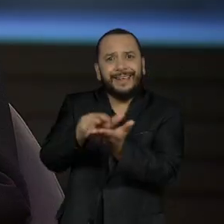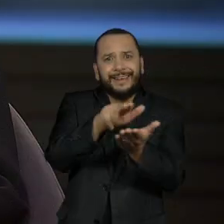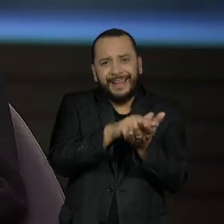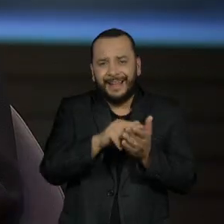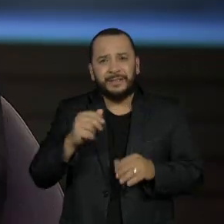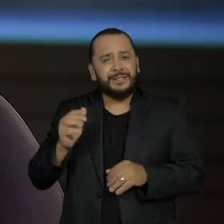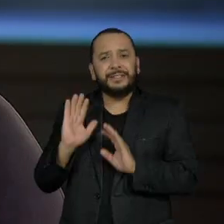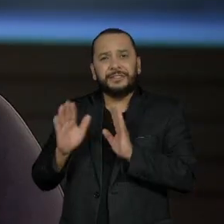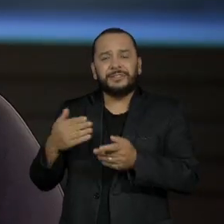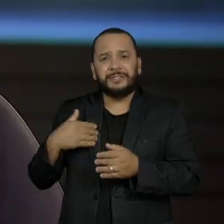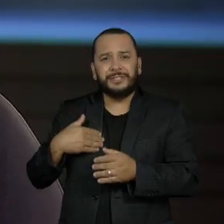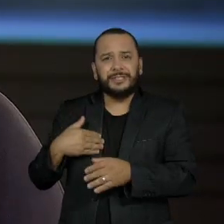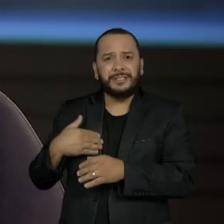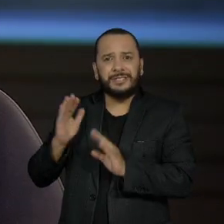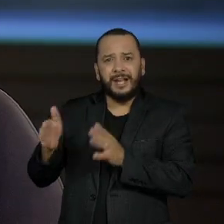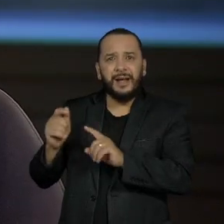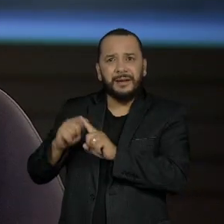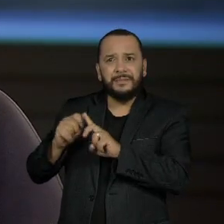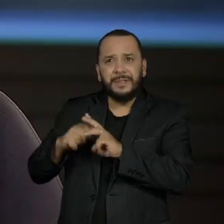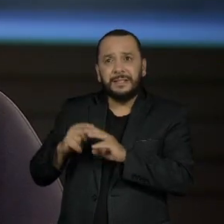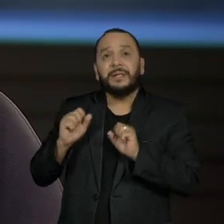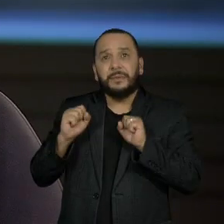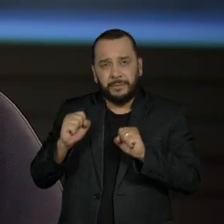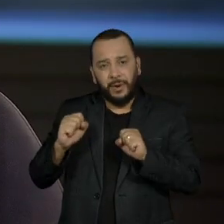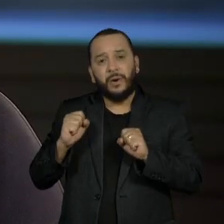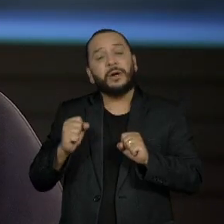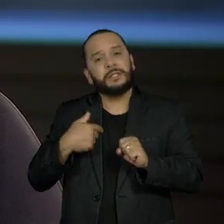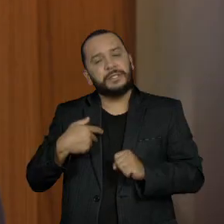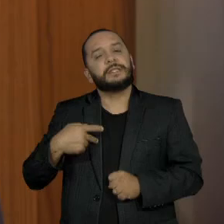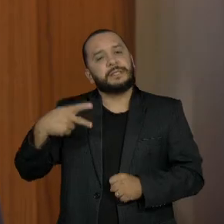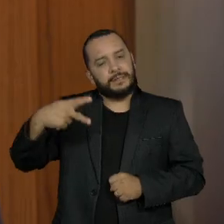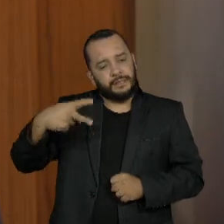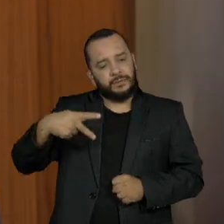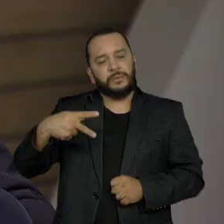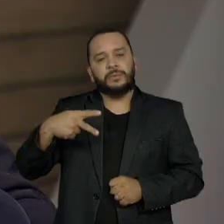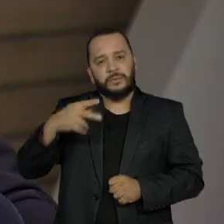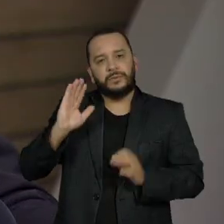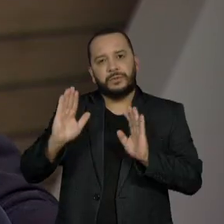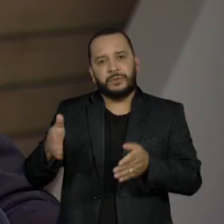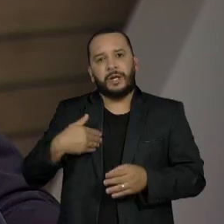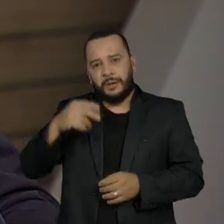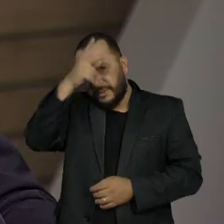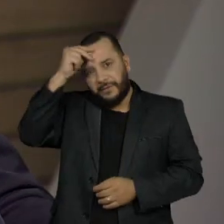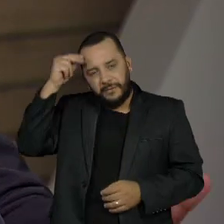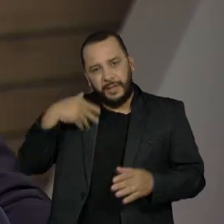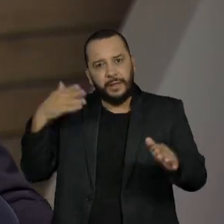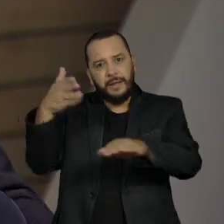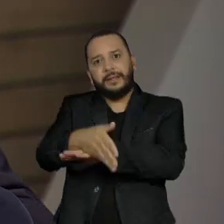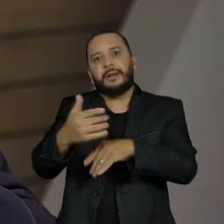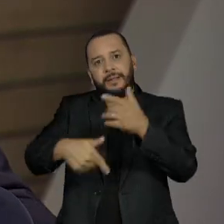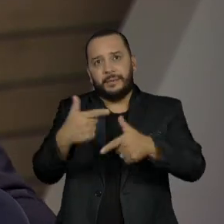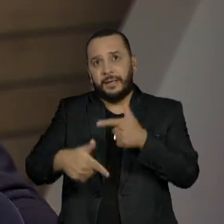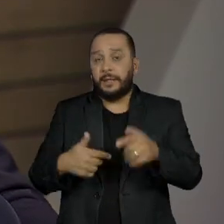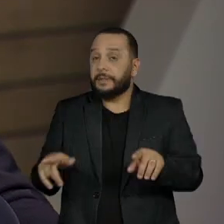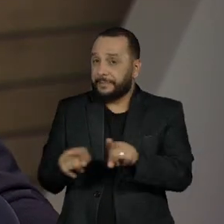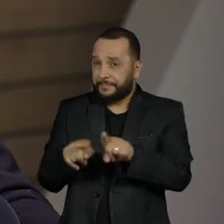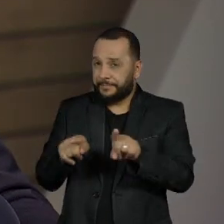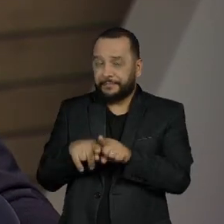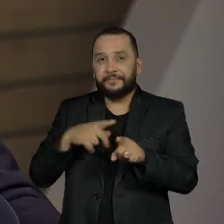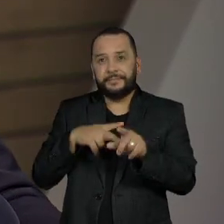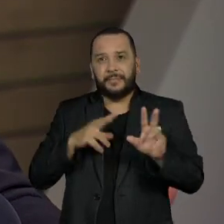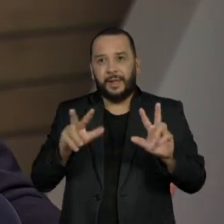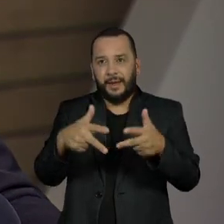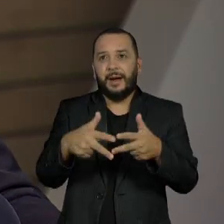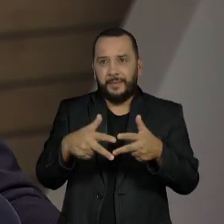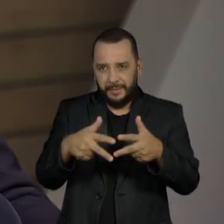que a cidade pode vir a ser governada pelo candidato a vice. E é um vereador, Lá na Câmara Municipal, o Rodrigo estava falando mais cedo aqui, virou um